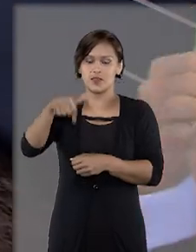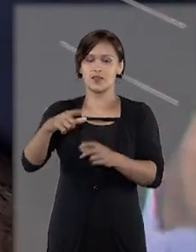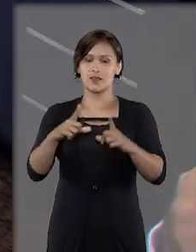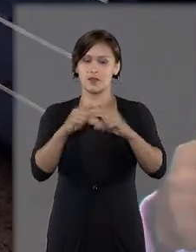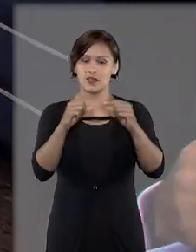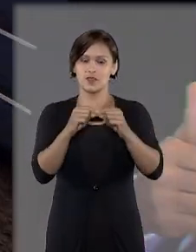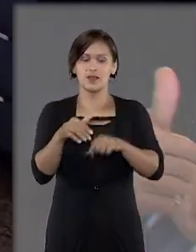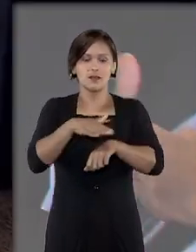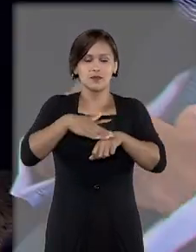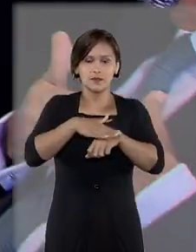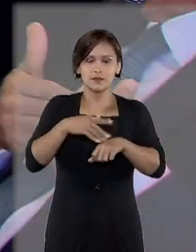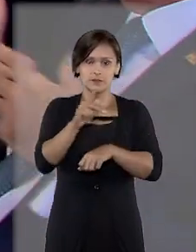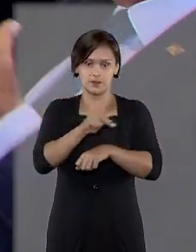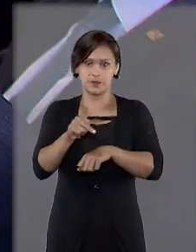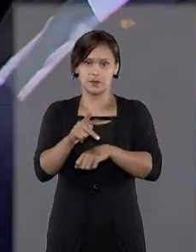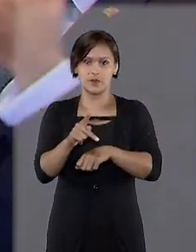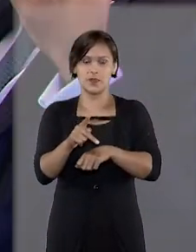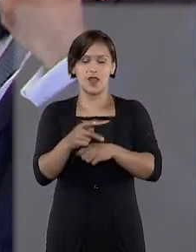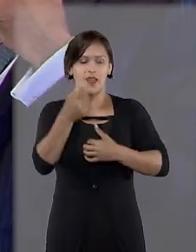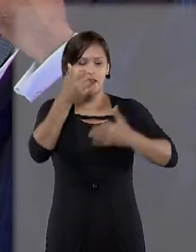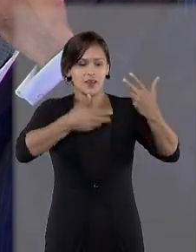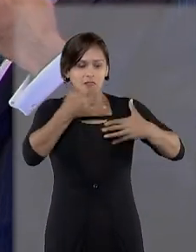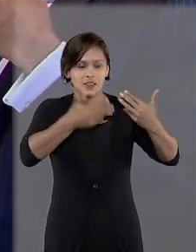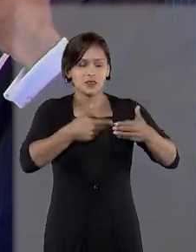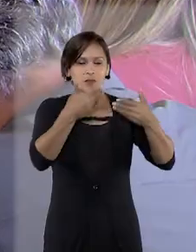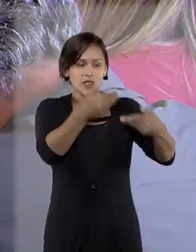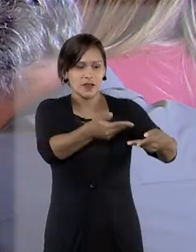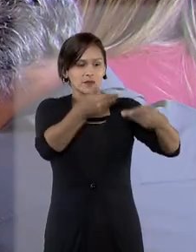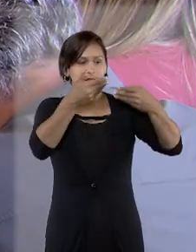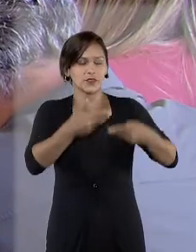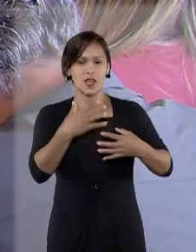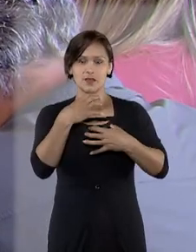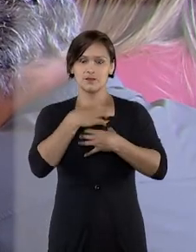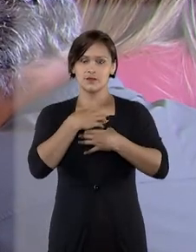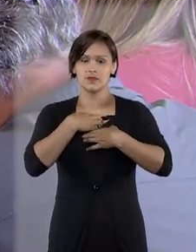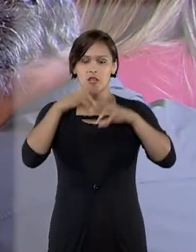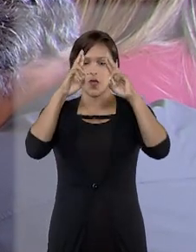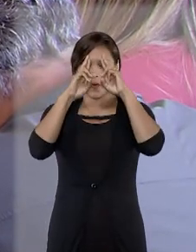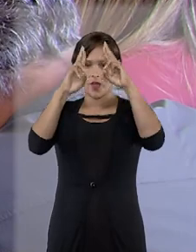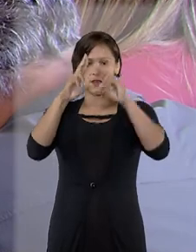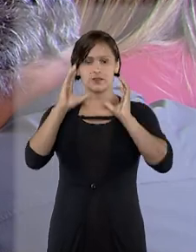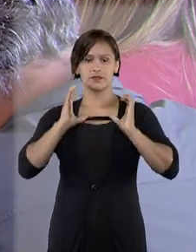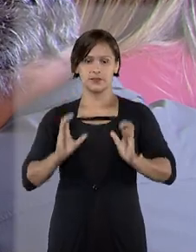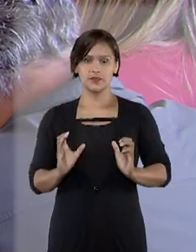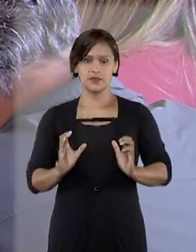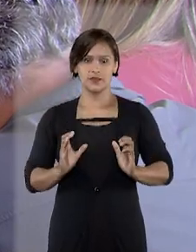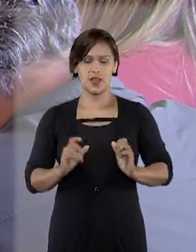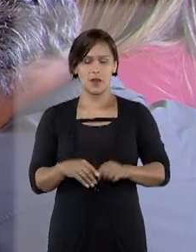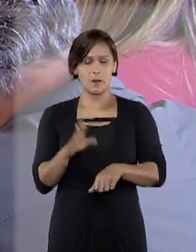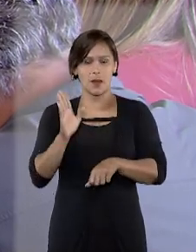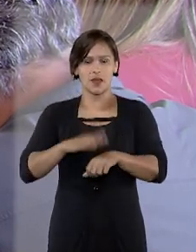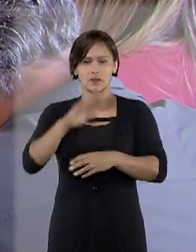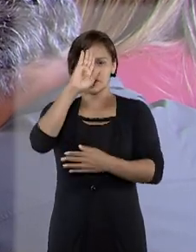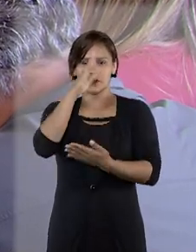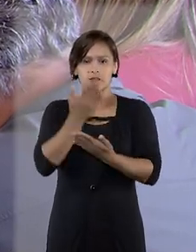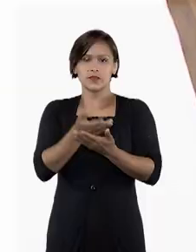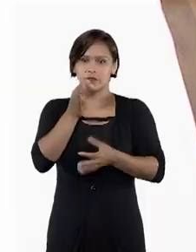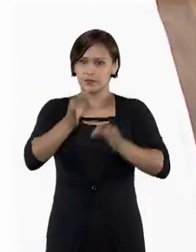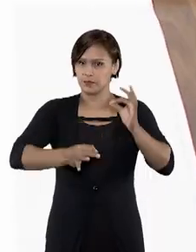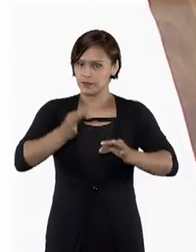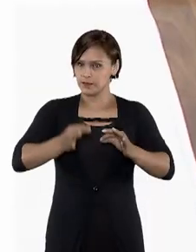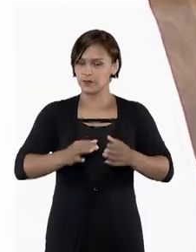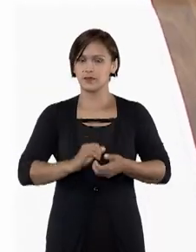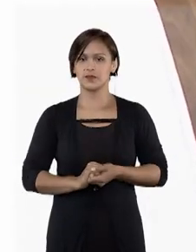falar com o Presidente. Ele conta que ser recebido fez com que se sentisse respeitado como cidadão e está mais confiante na Justiça.